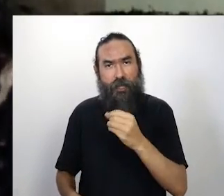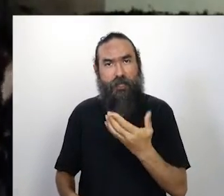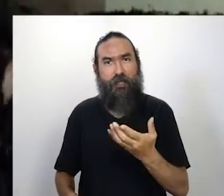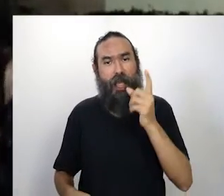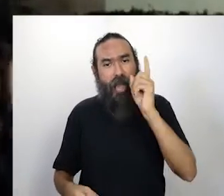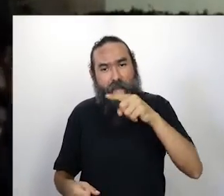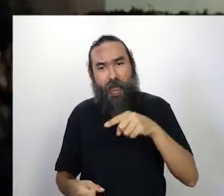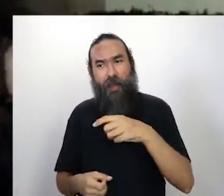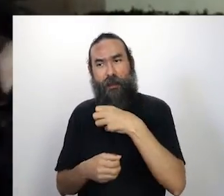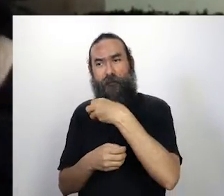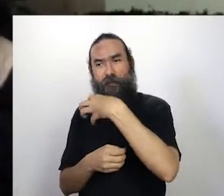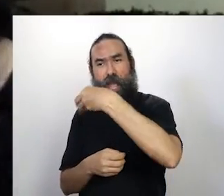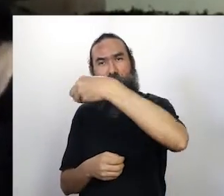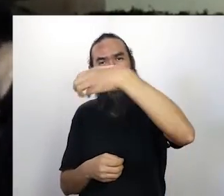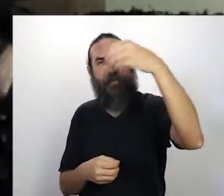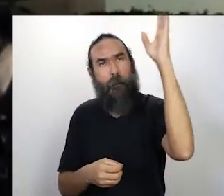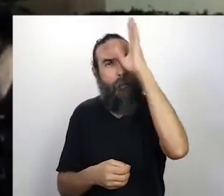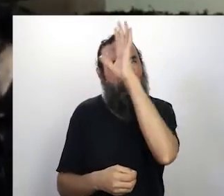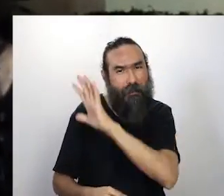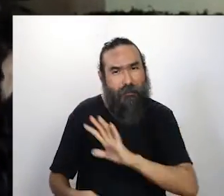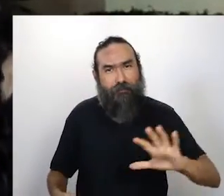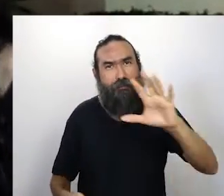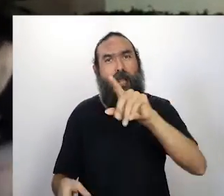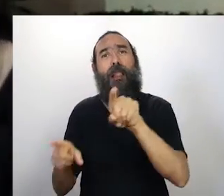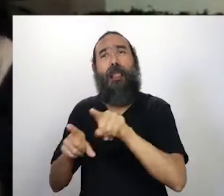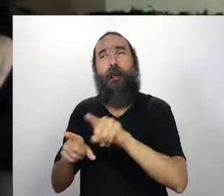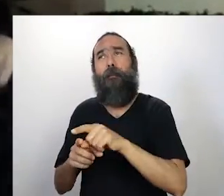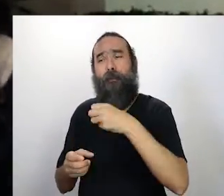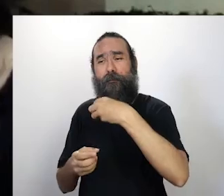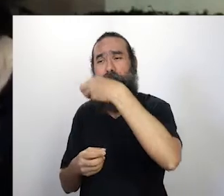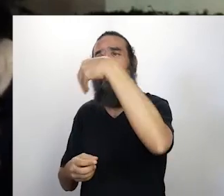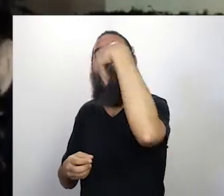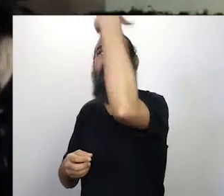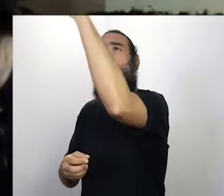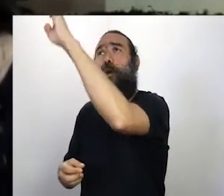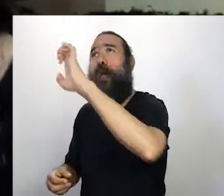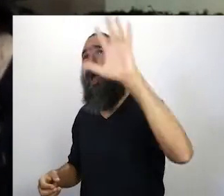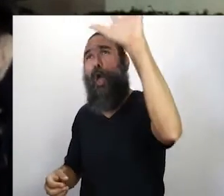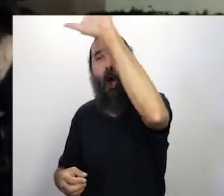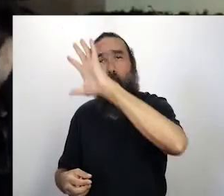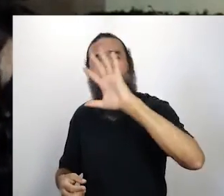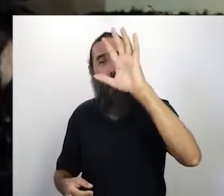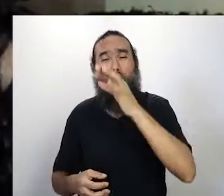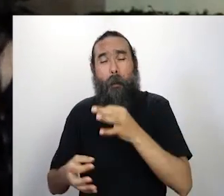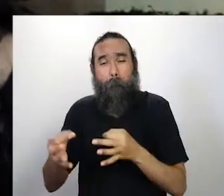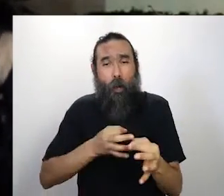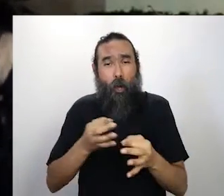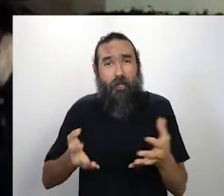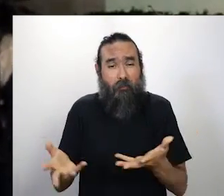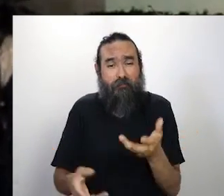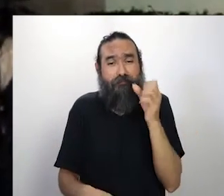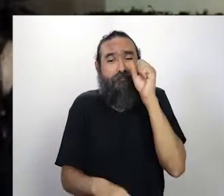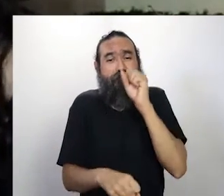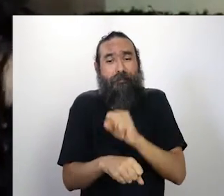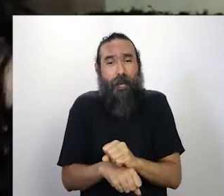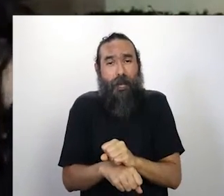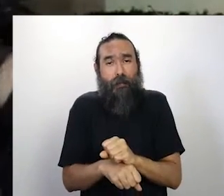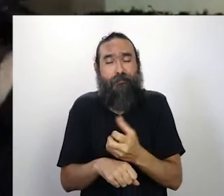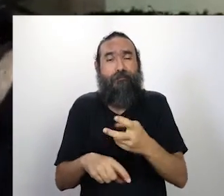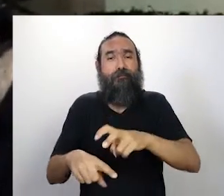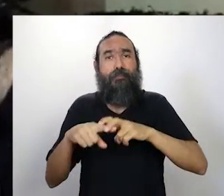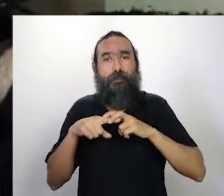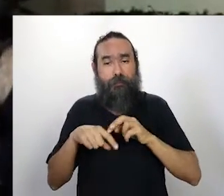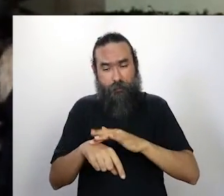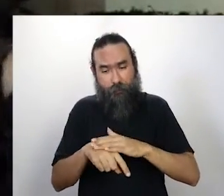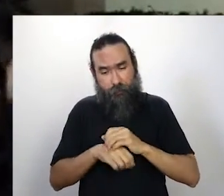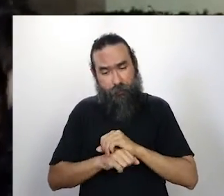turnê na Europa, alguns projetos aprovados, inclusive que por hora estão todos suspensos por conta da pandemia,